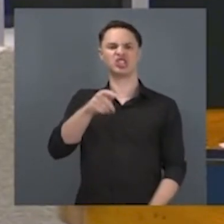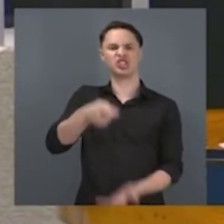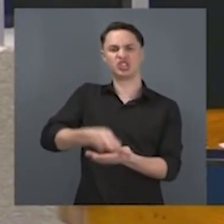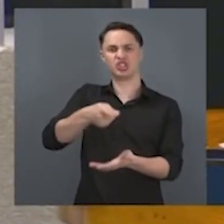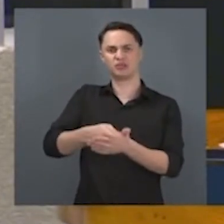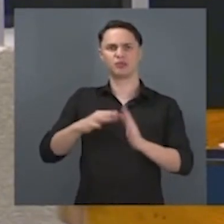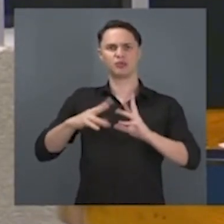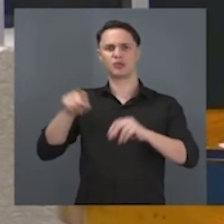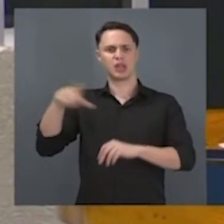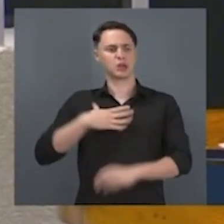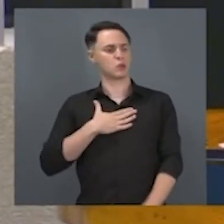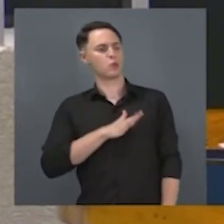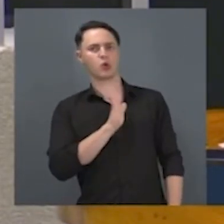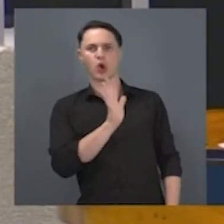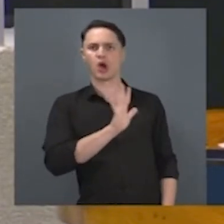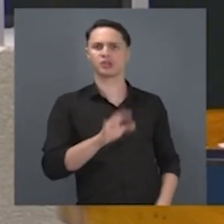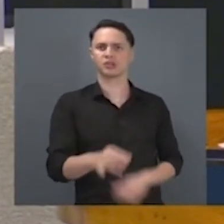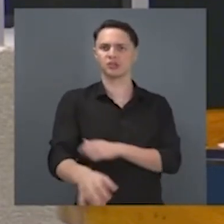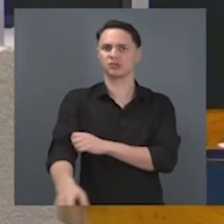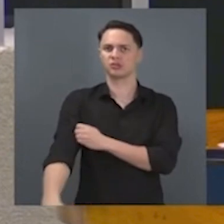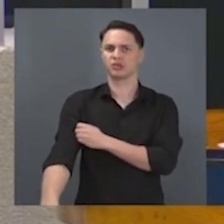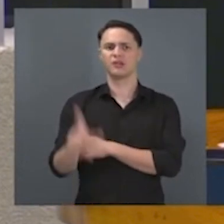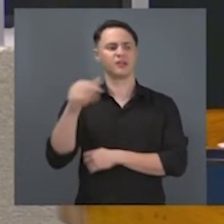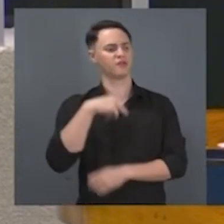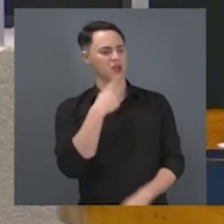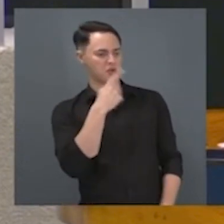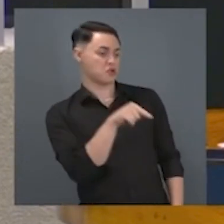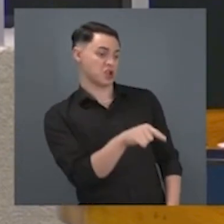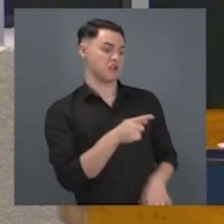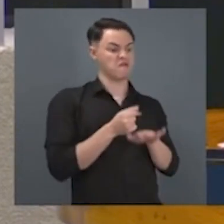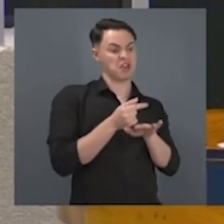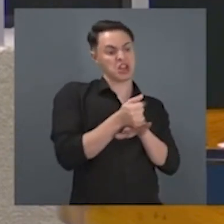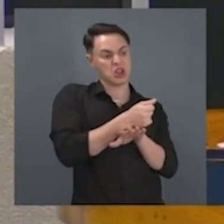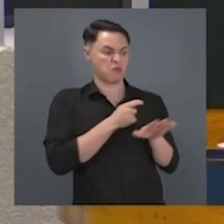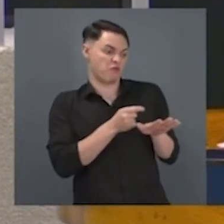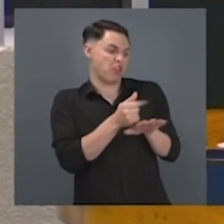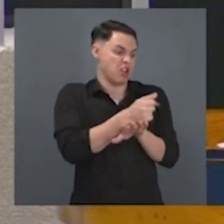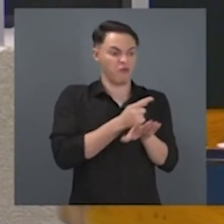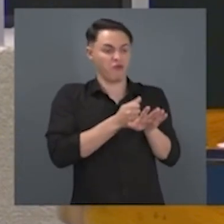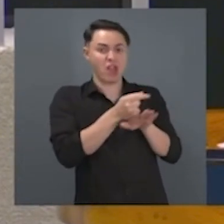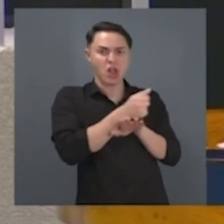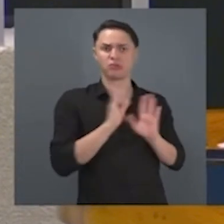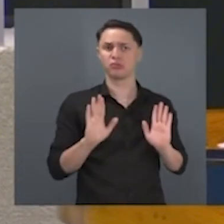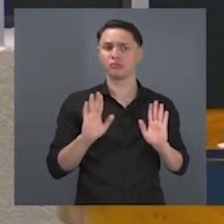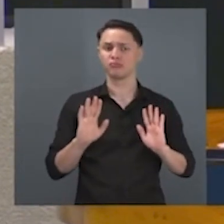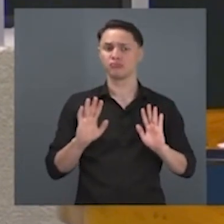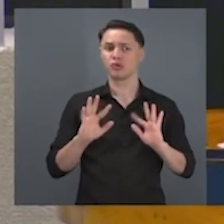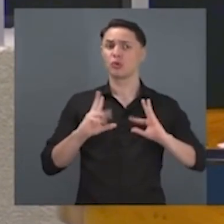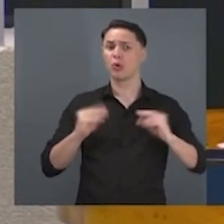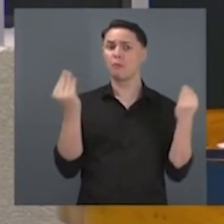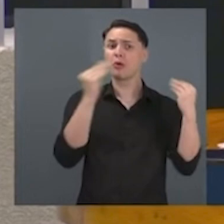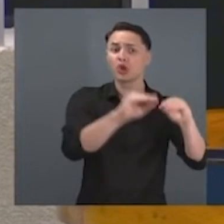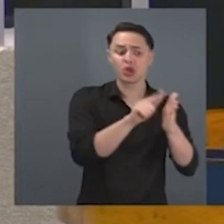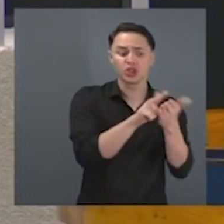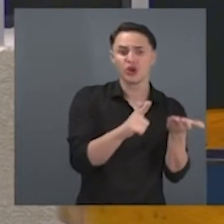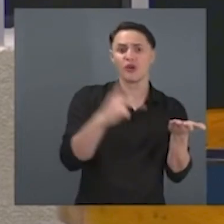tudo que desagrada a eles tem sido taxado de fake news. Aliados, até o que foi publicado na Folha